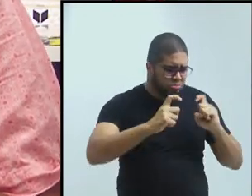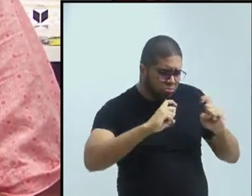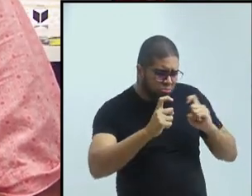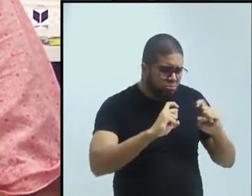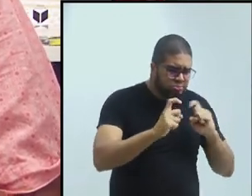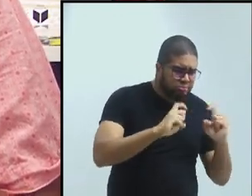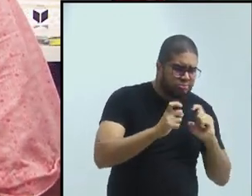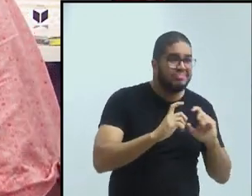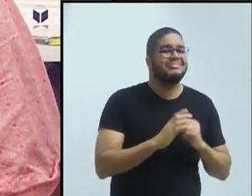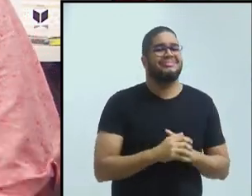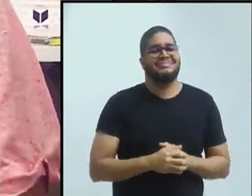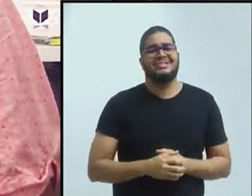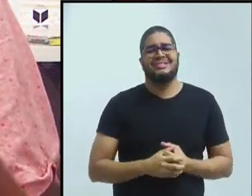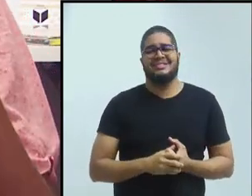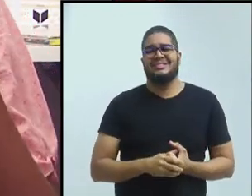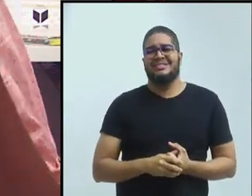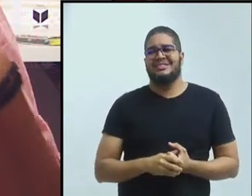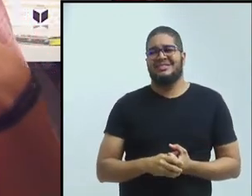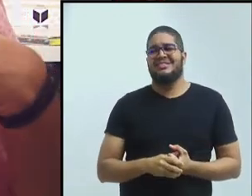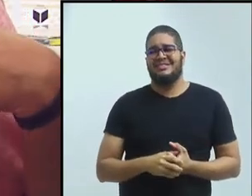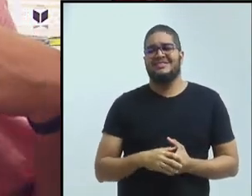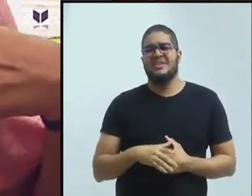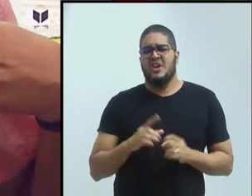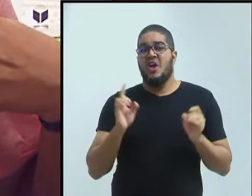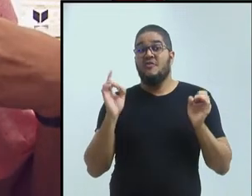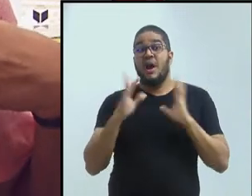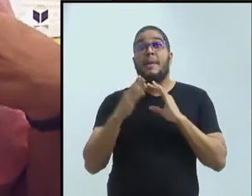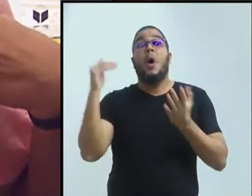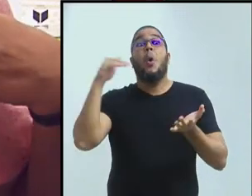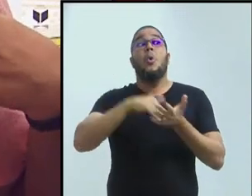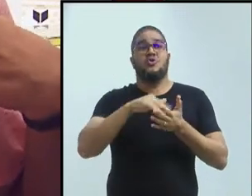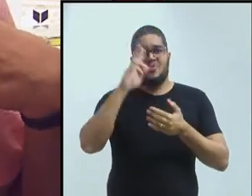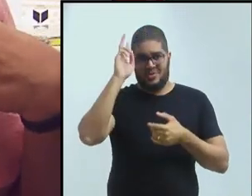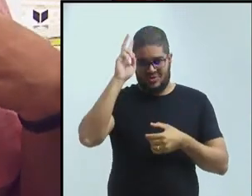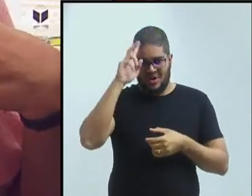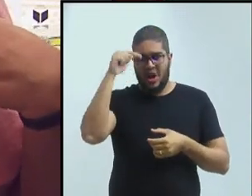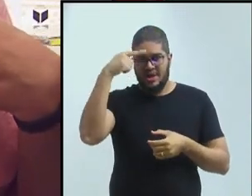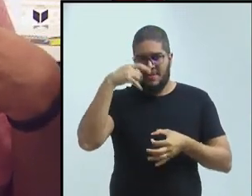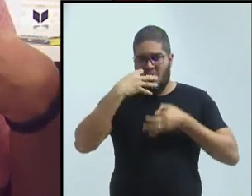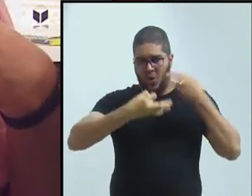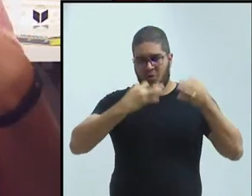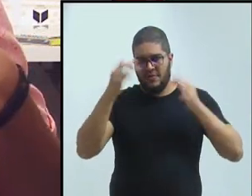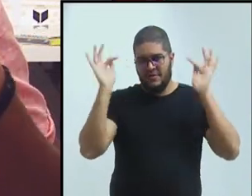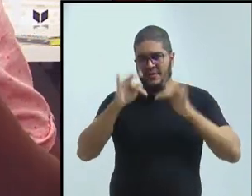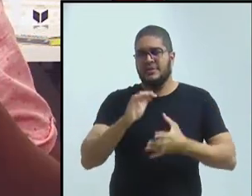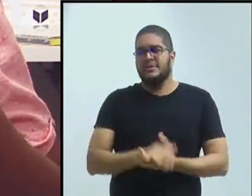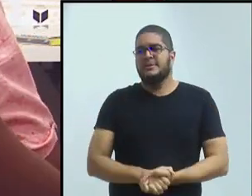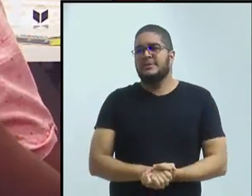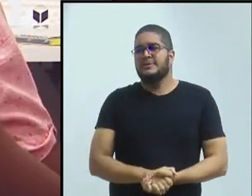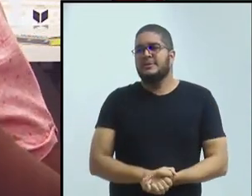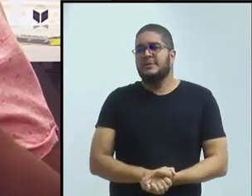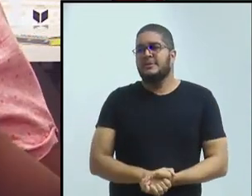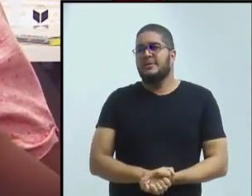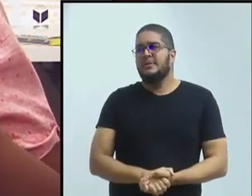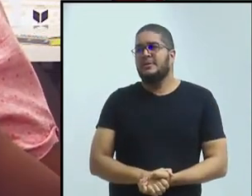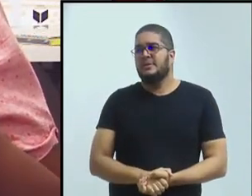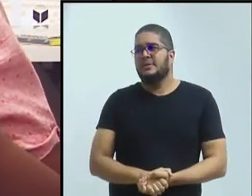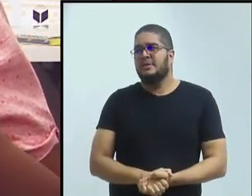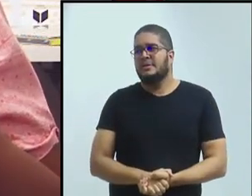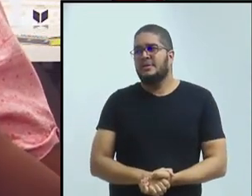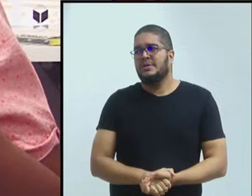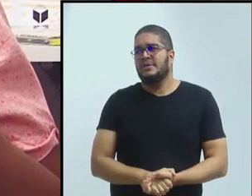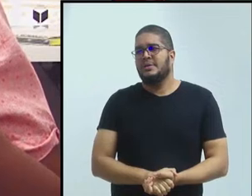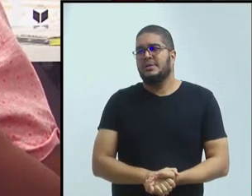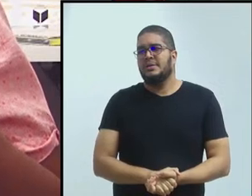eu termino com essa história e vou para as considerações, mas eu conto isso para depois dizer, essa aluna minha,